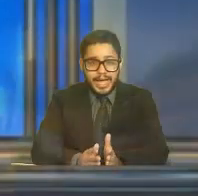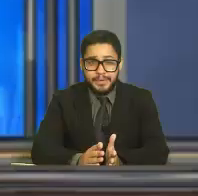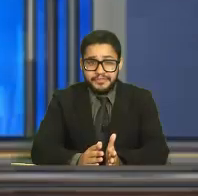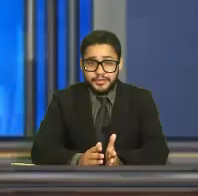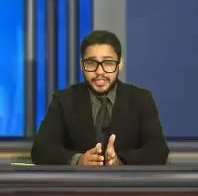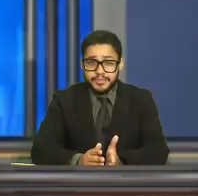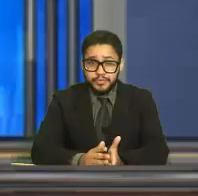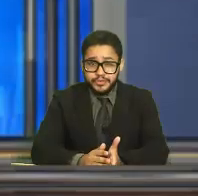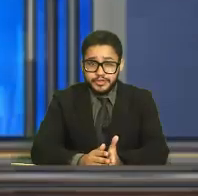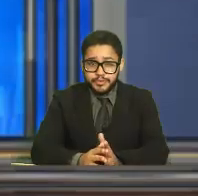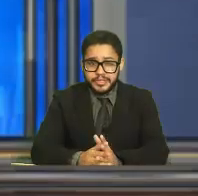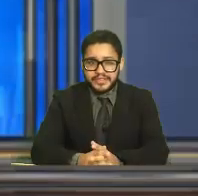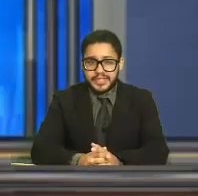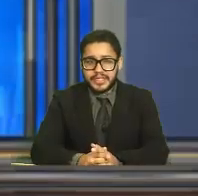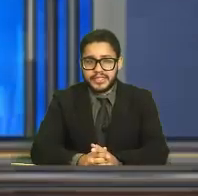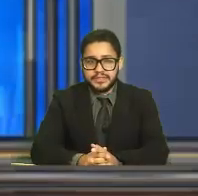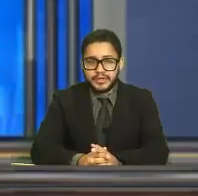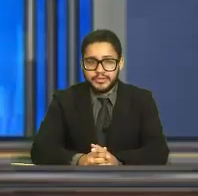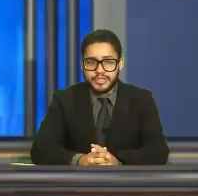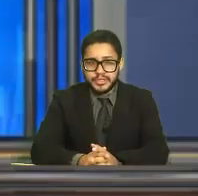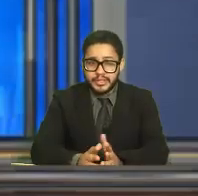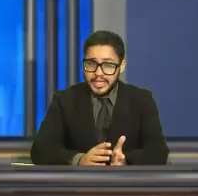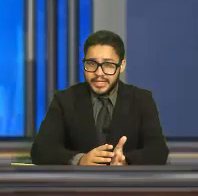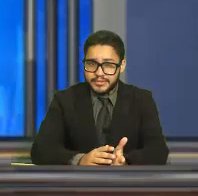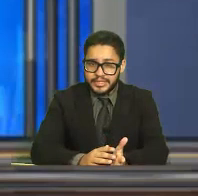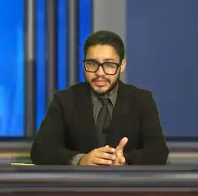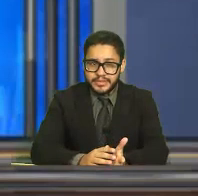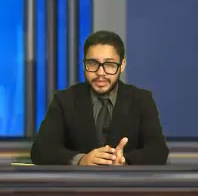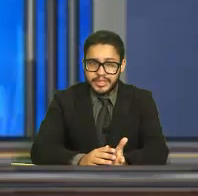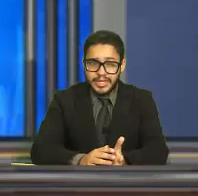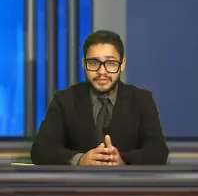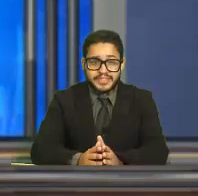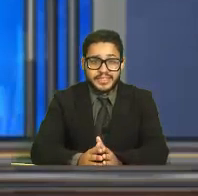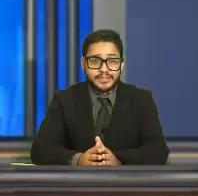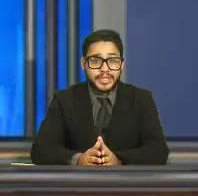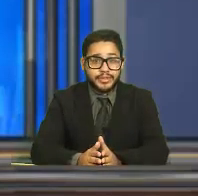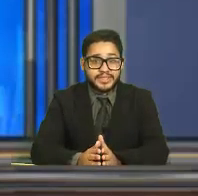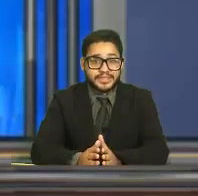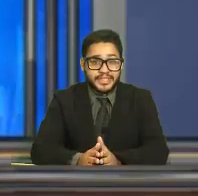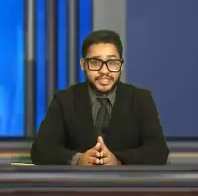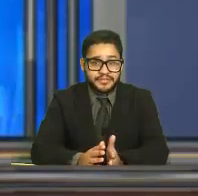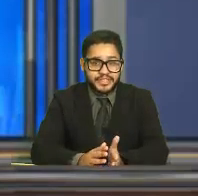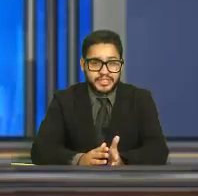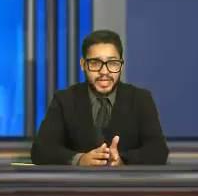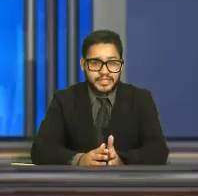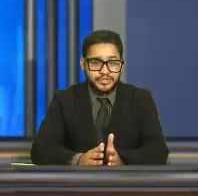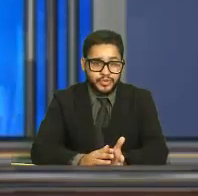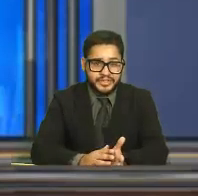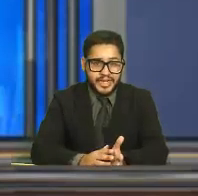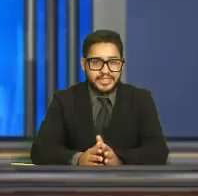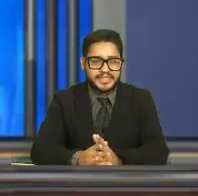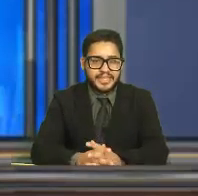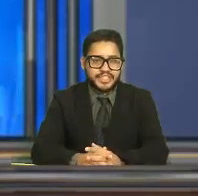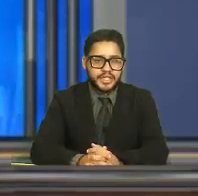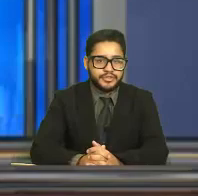A Prefeitura de Búzios Por meio da Secretaria de Saúde Realizou nesta semana A vacinação em adolescentes Na faixa etária de